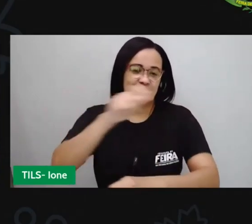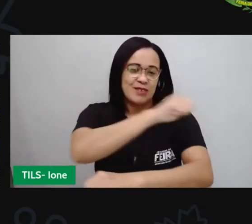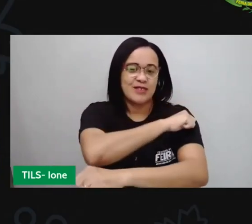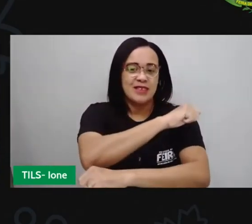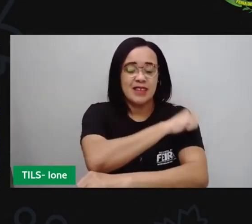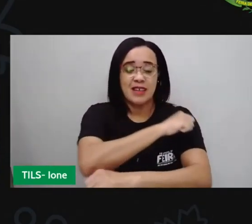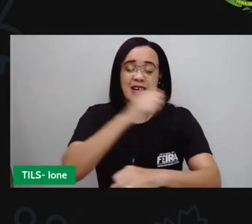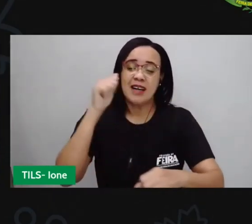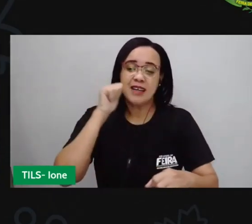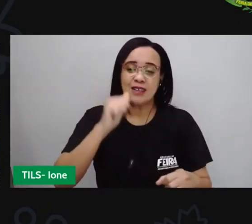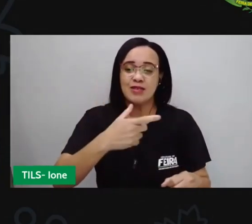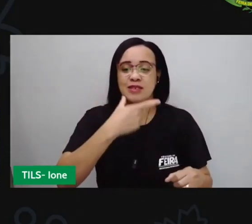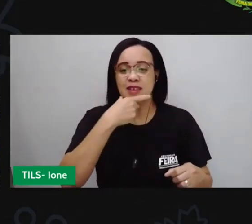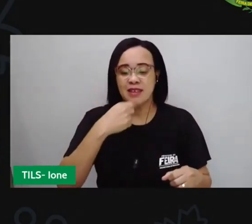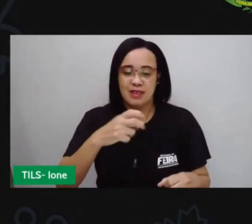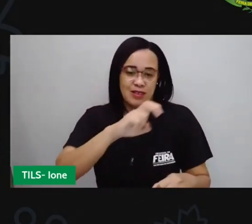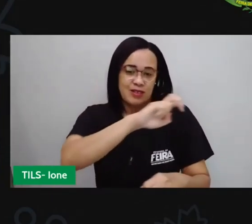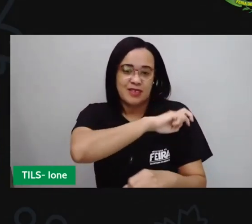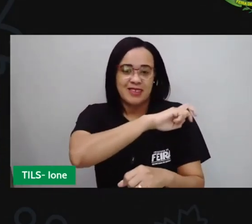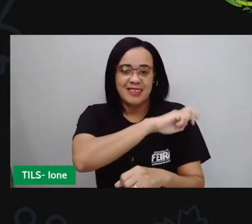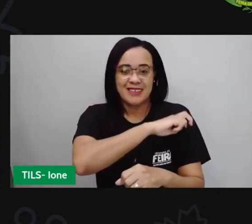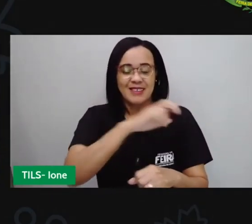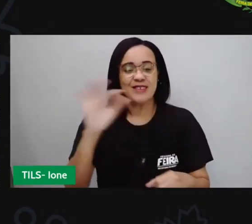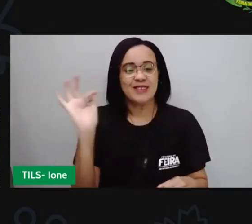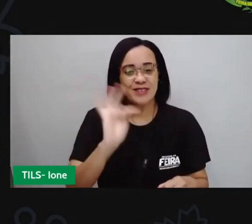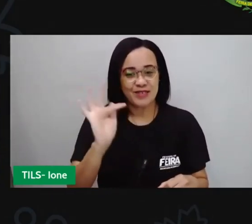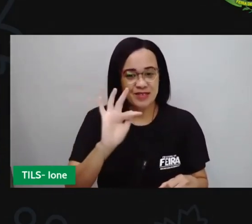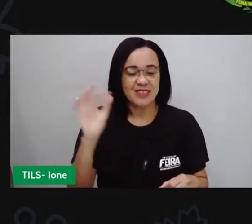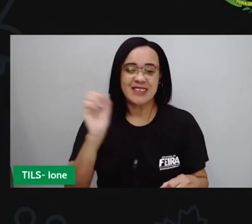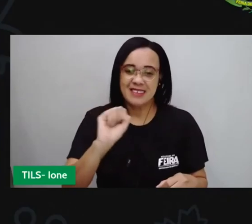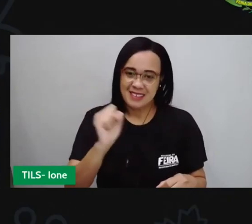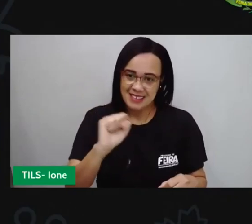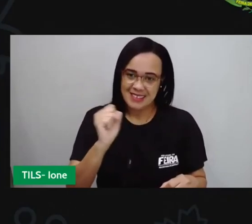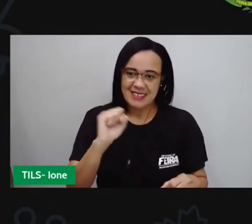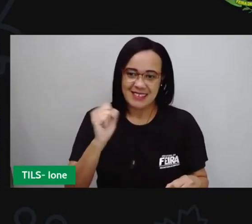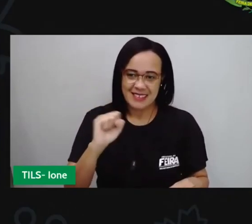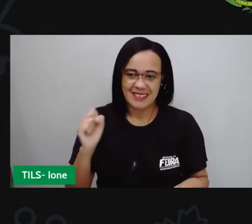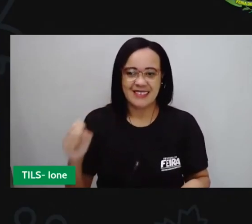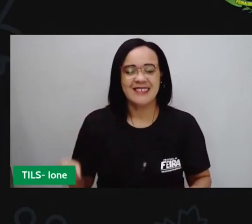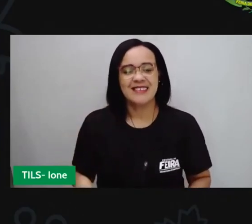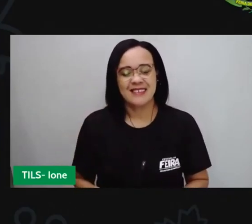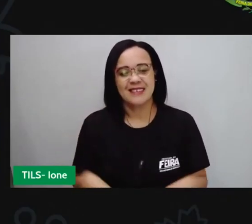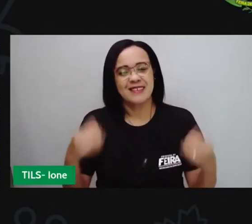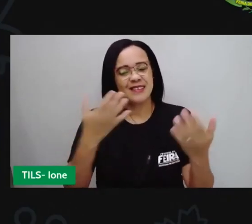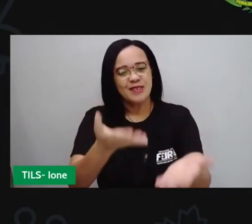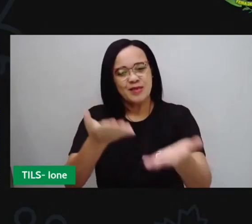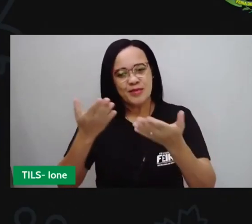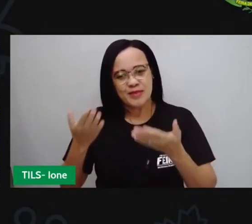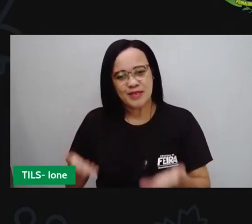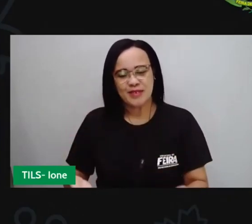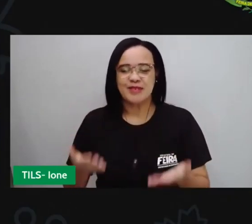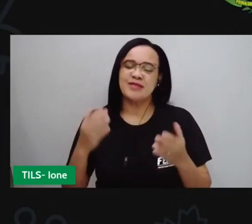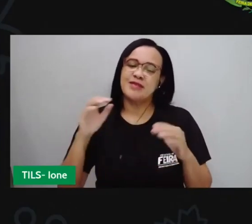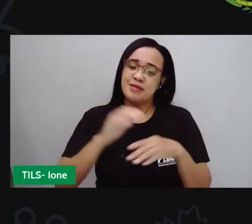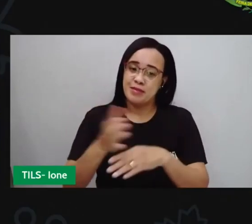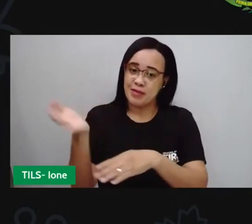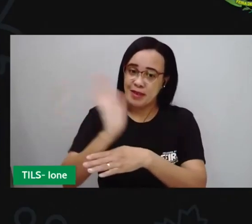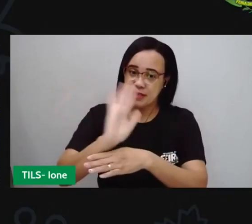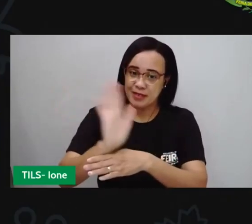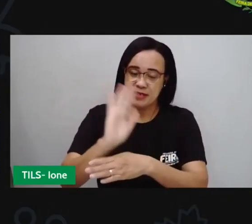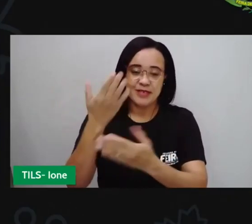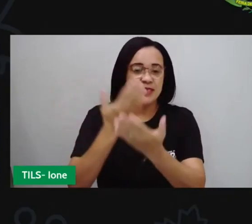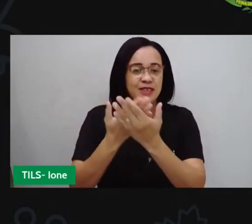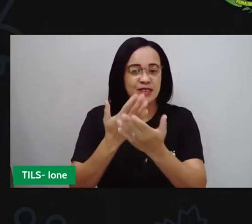aí do quinto ano de Feira de Santana. E aí, ó, sejam bem-vindos a mais uma videoaula. A